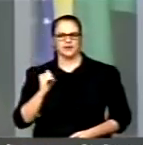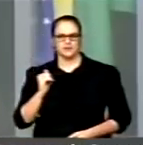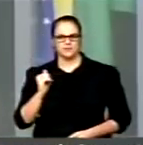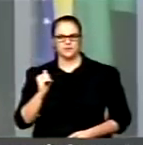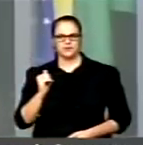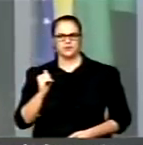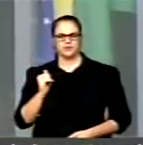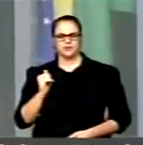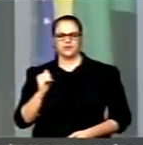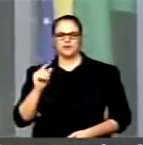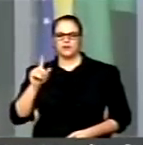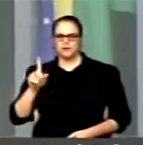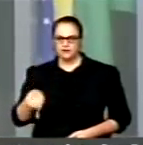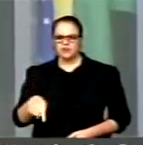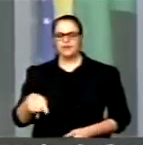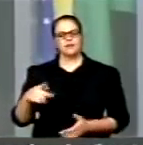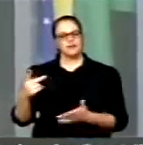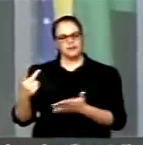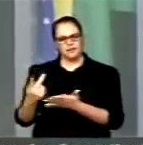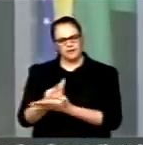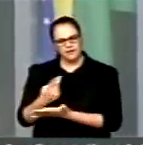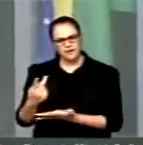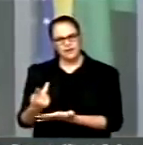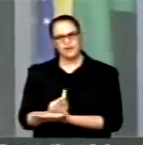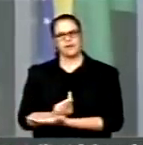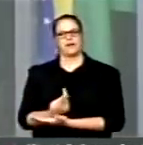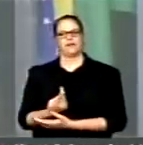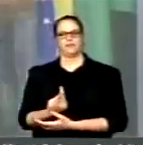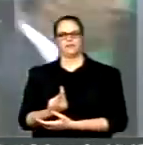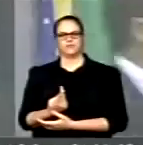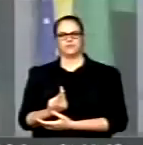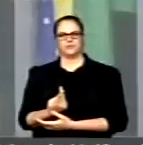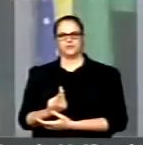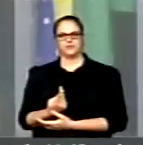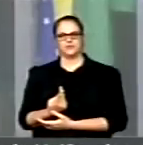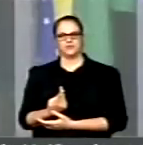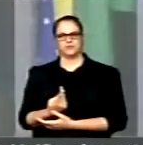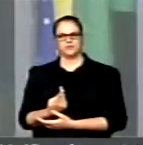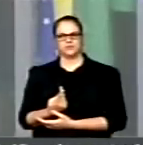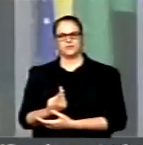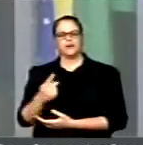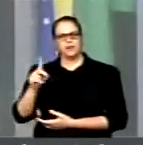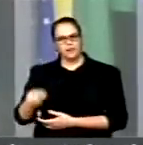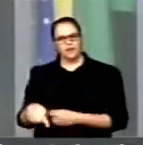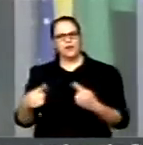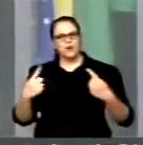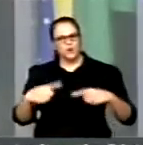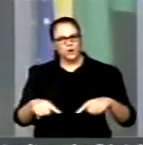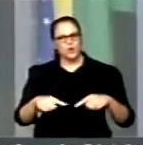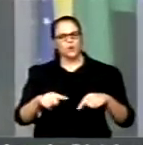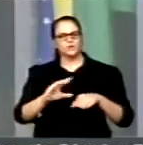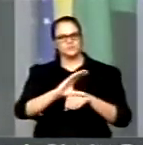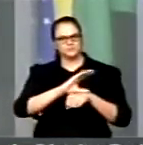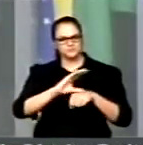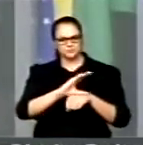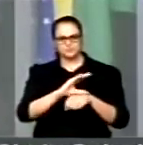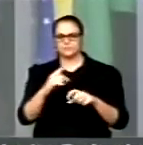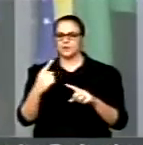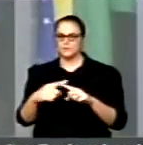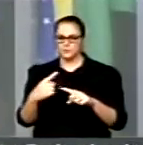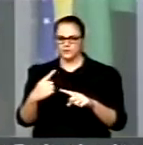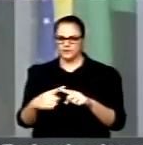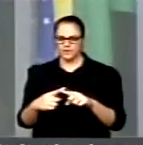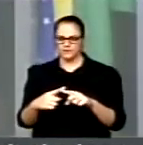numa inconstitucionalidade formal. Isto porque o Supremo Tribunal